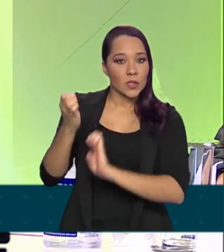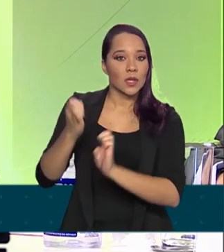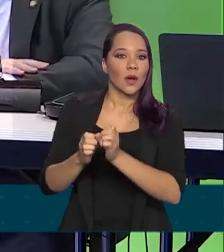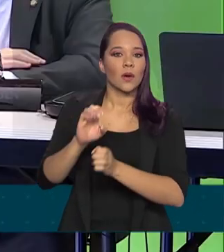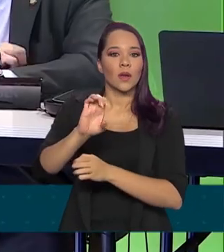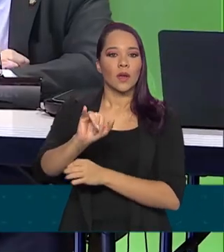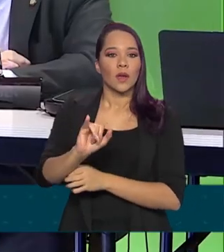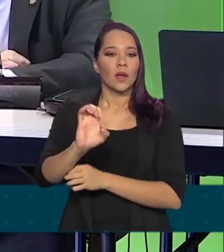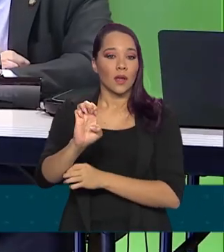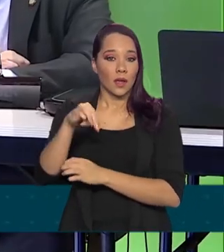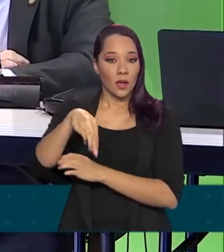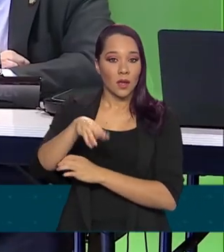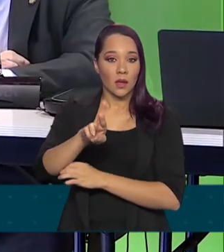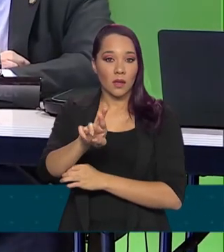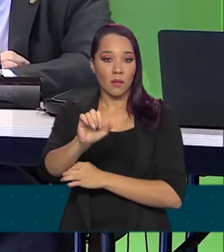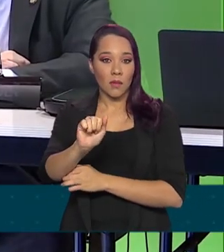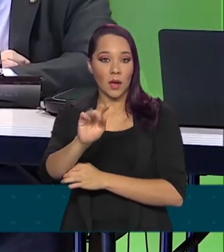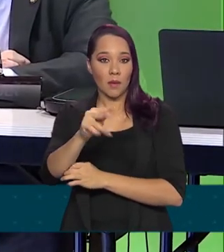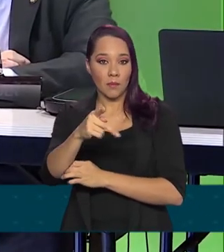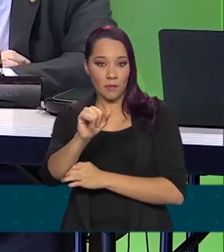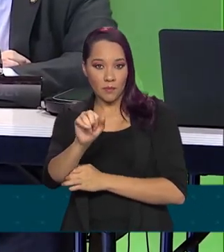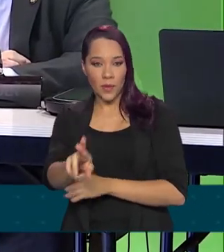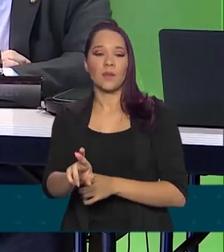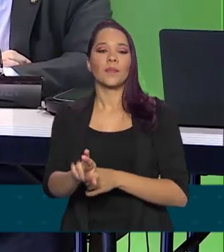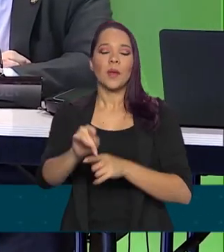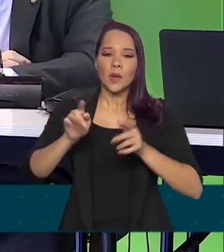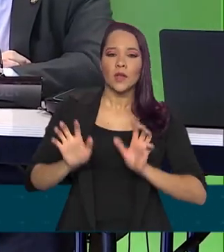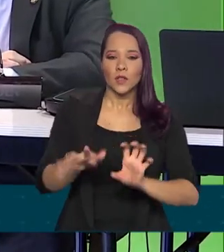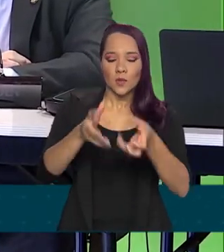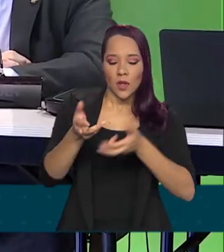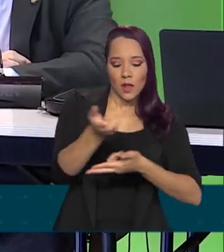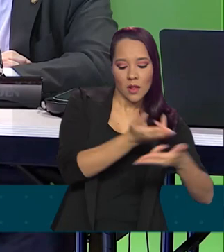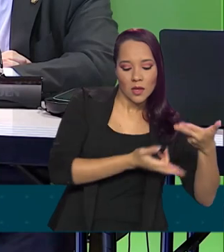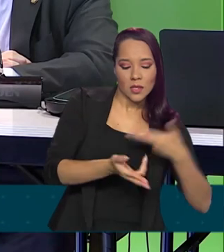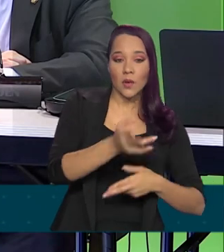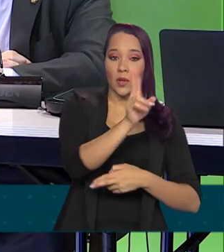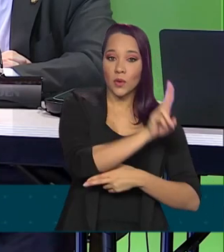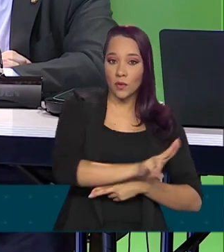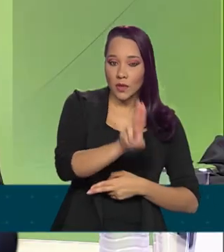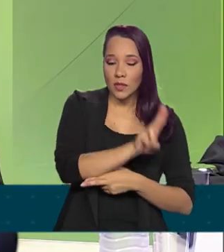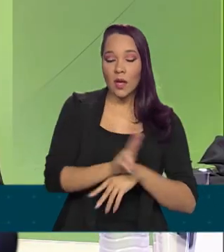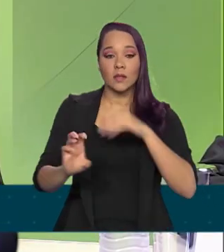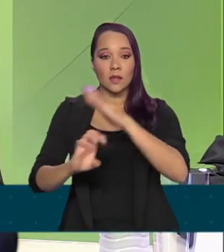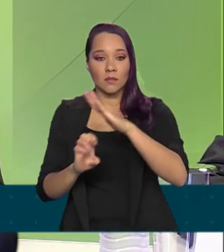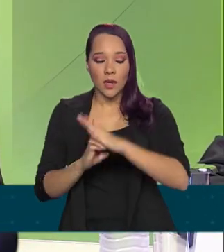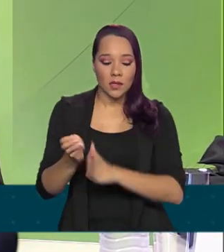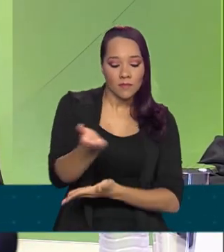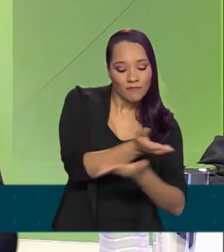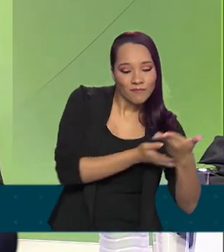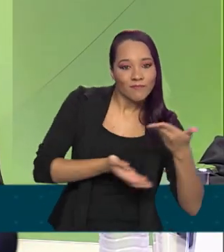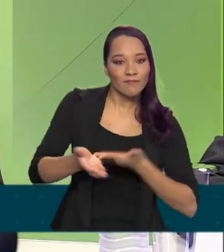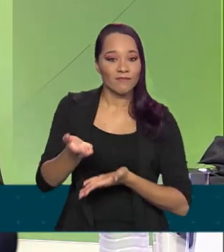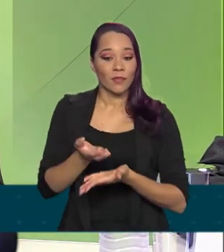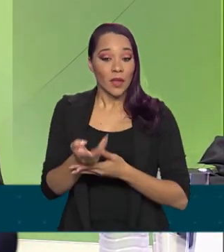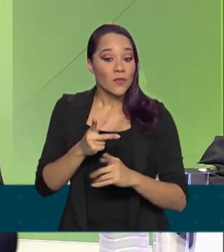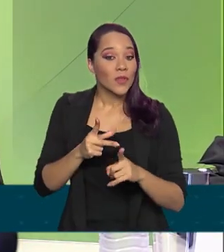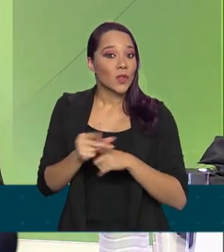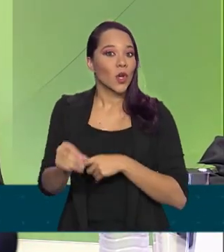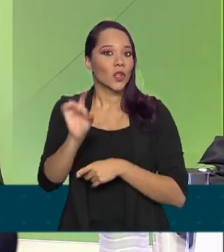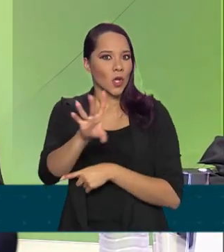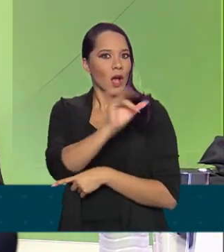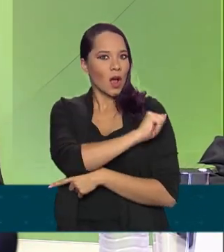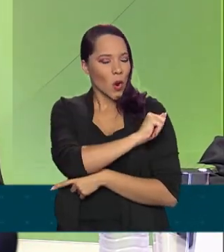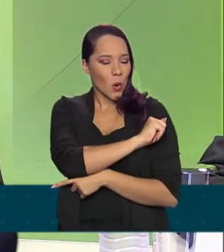Embrapir, para estimular a relação entre universidade e empresas. Um ganho não só para